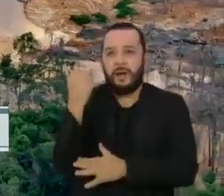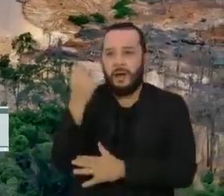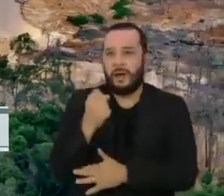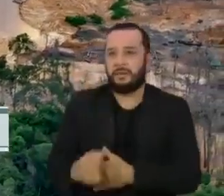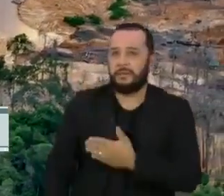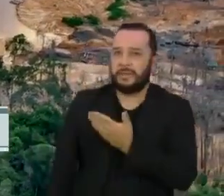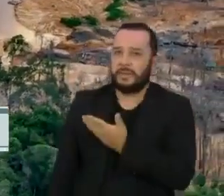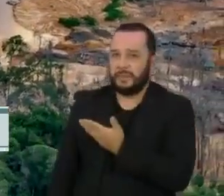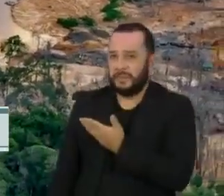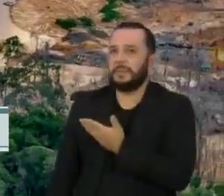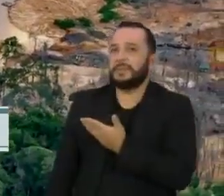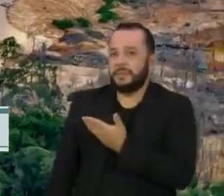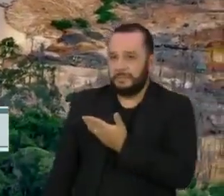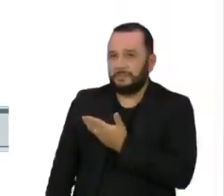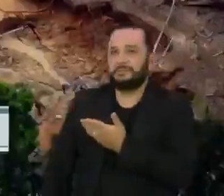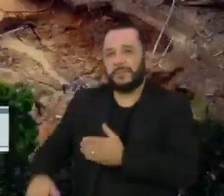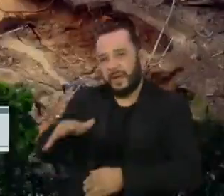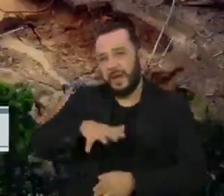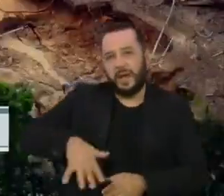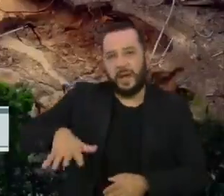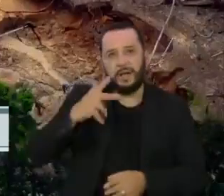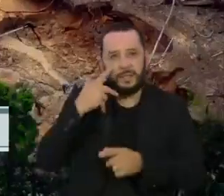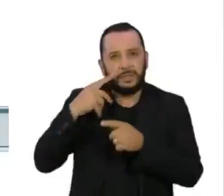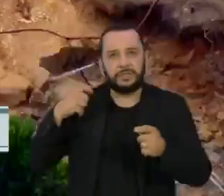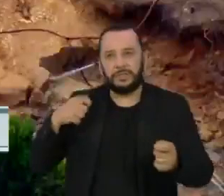na terra indígena Yanomami.